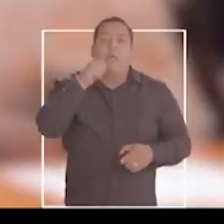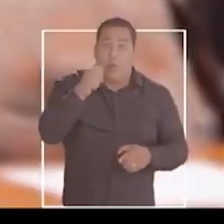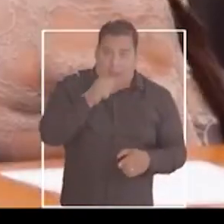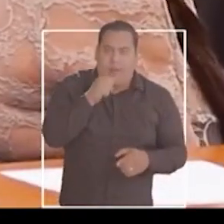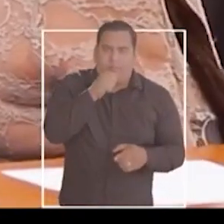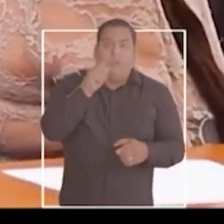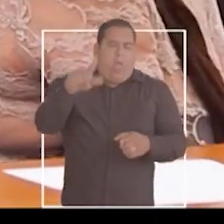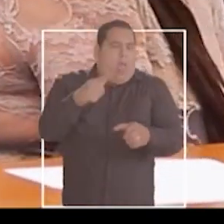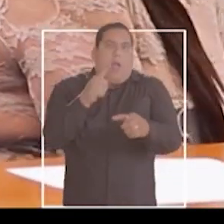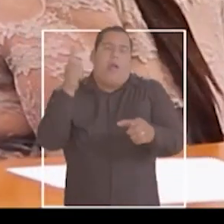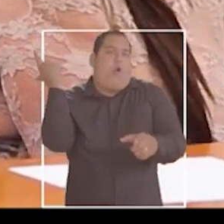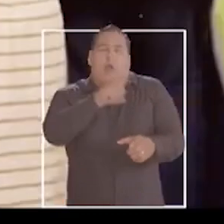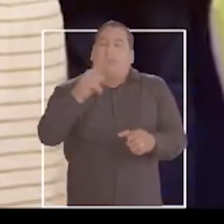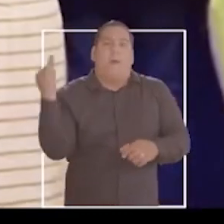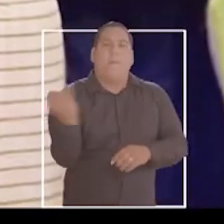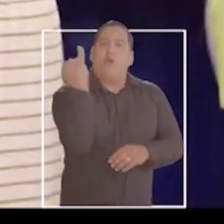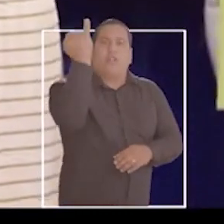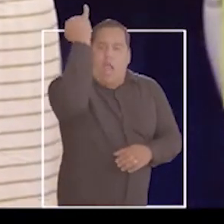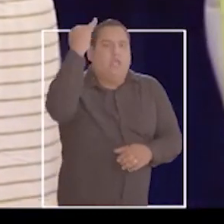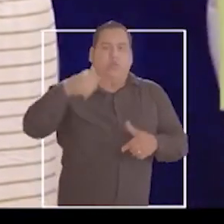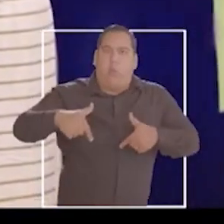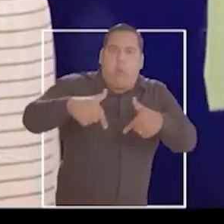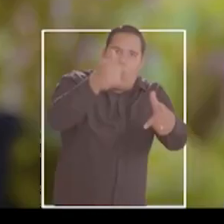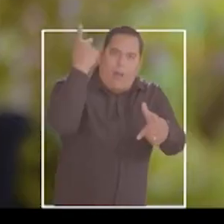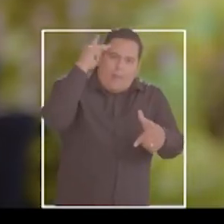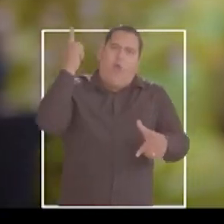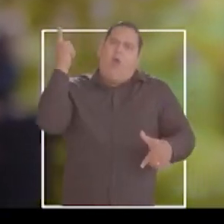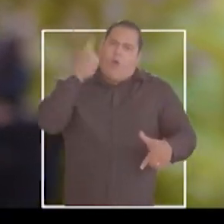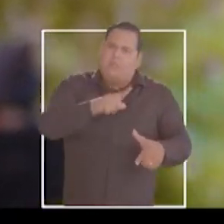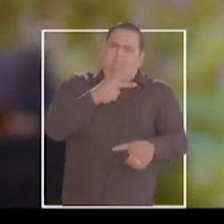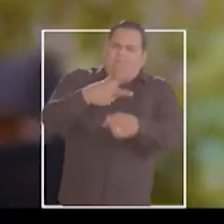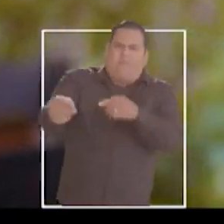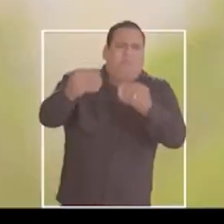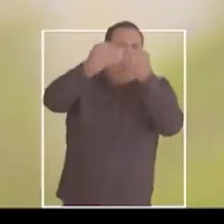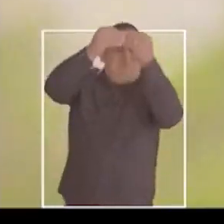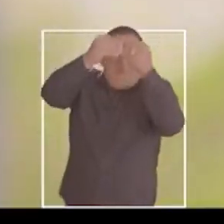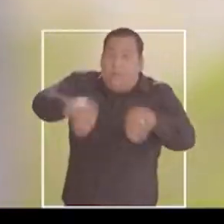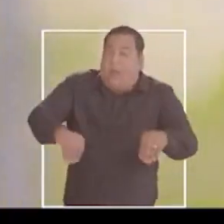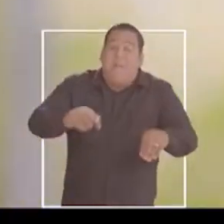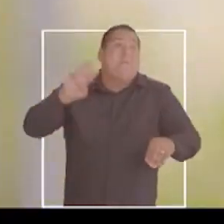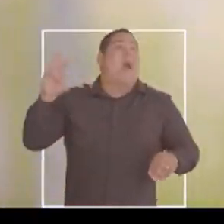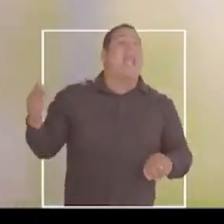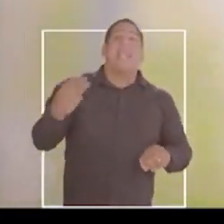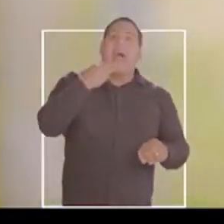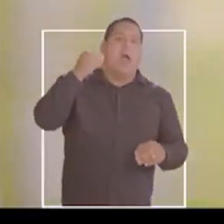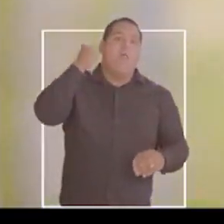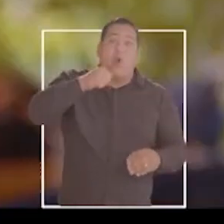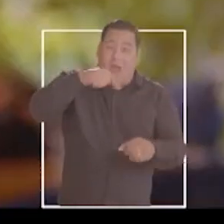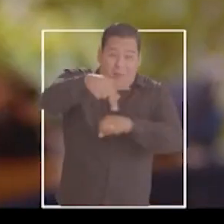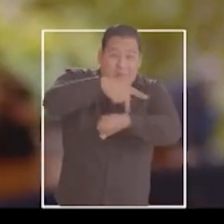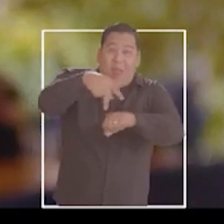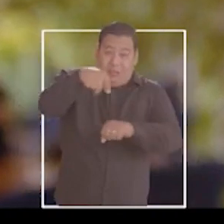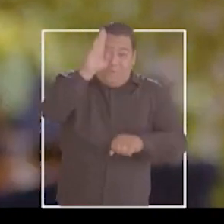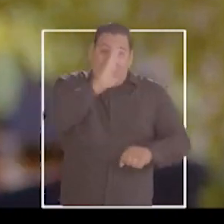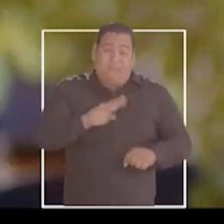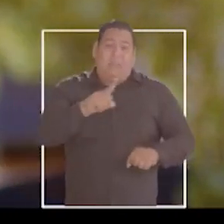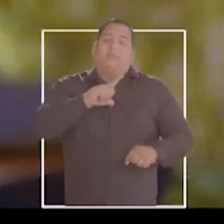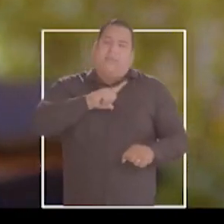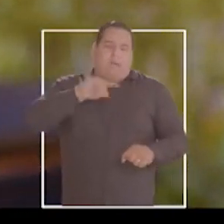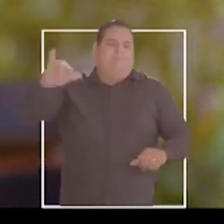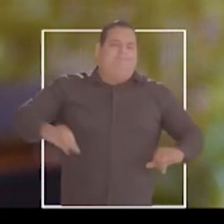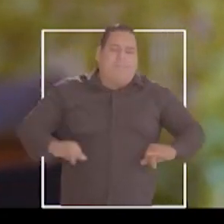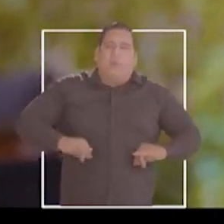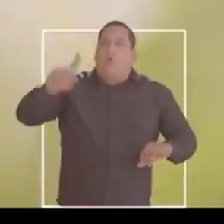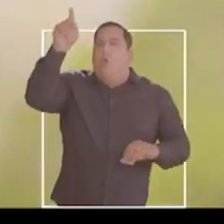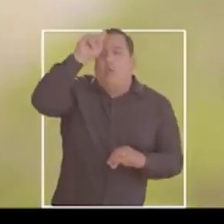a Mulher. Uma conquista importante na luta para enfrentar essa tragédia que milhares de mulheres desse país têm sido vítimas